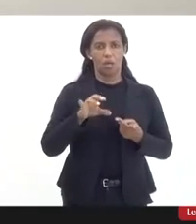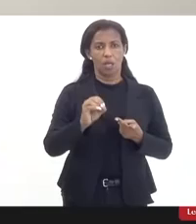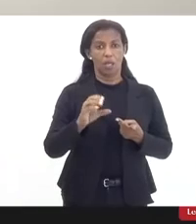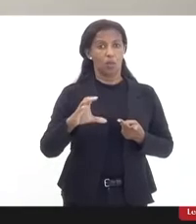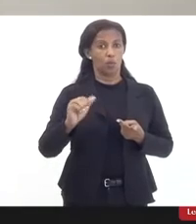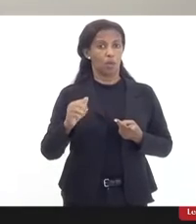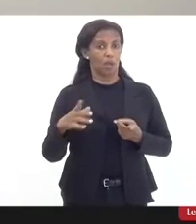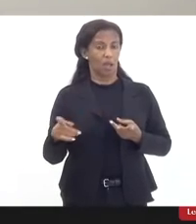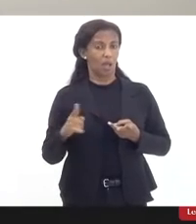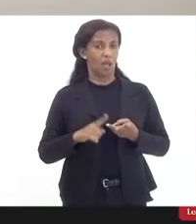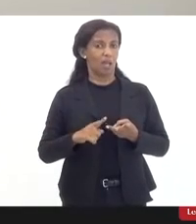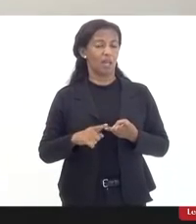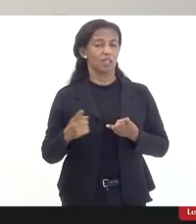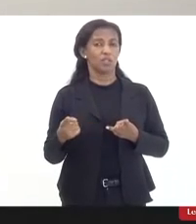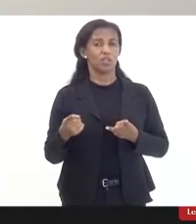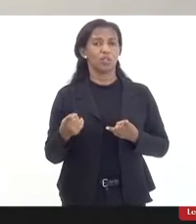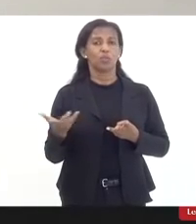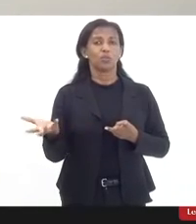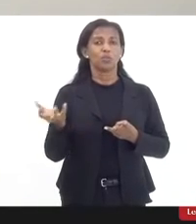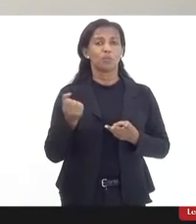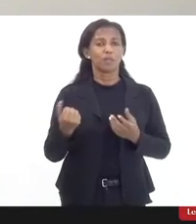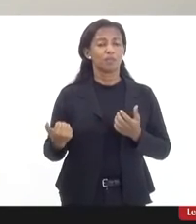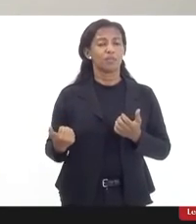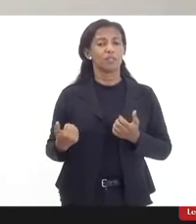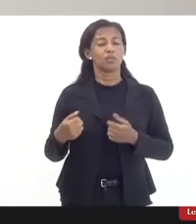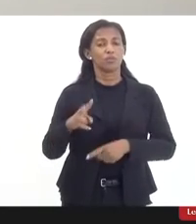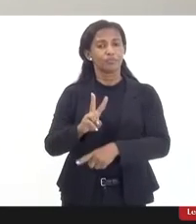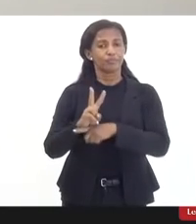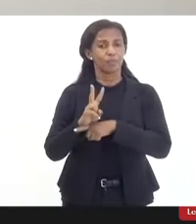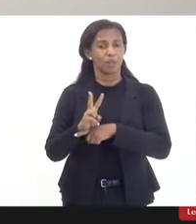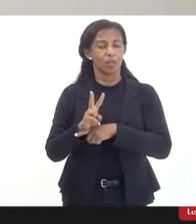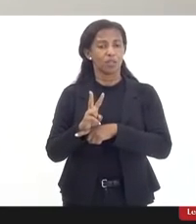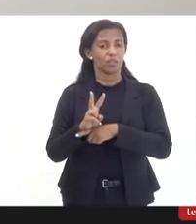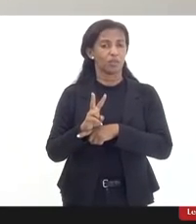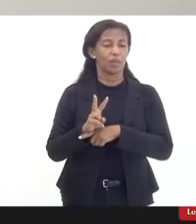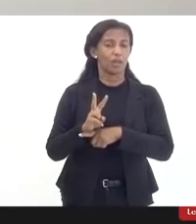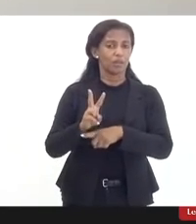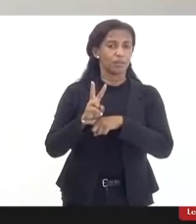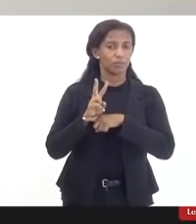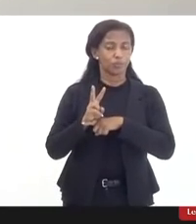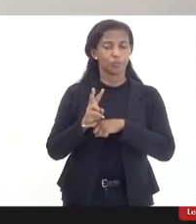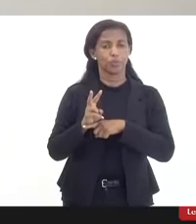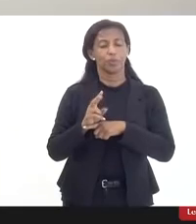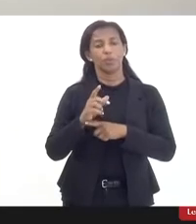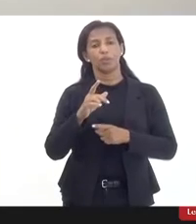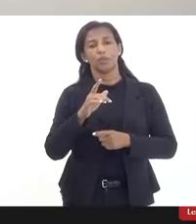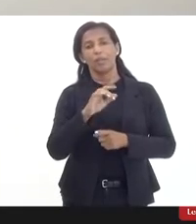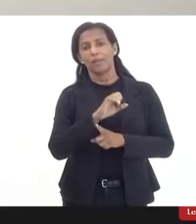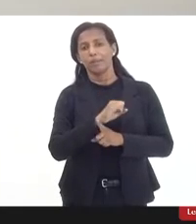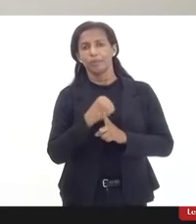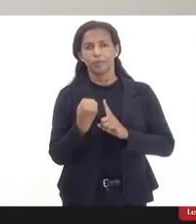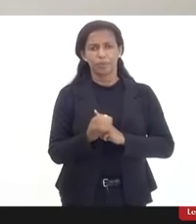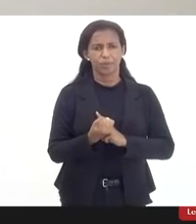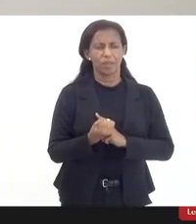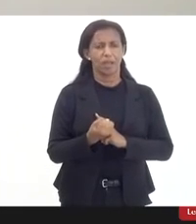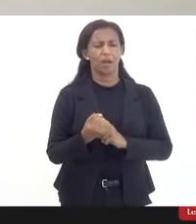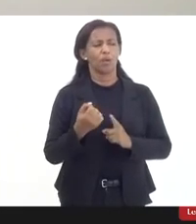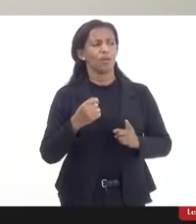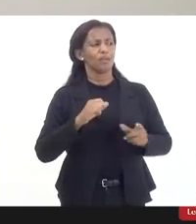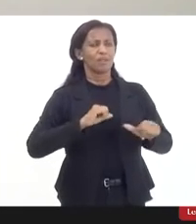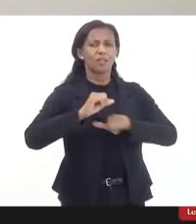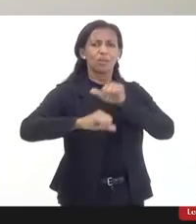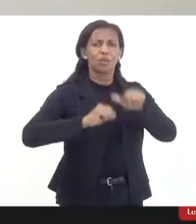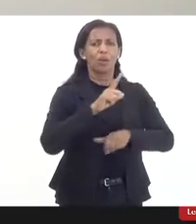benefícios previdenciários, dos benefícios assistenciais, por conta de a toda hora ter que buscar um laudo e atualizar o seu laudo